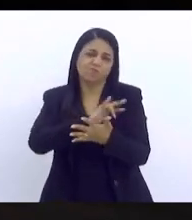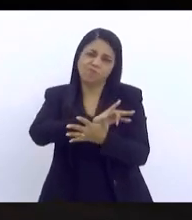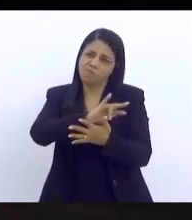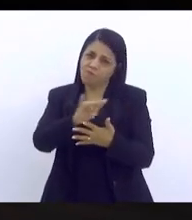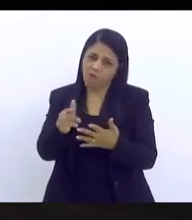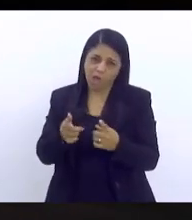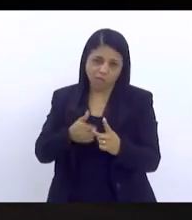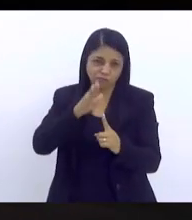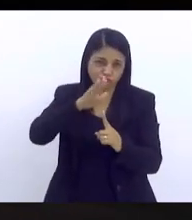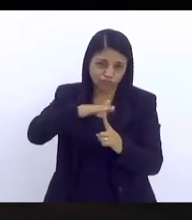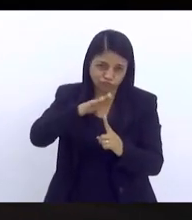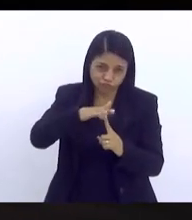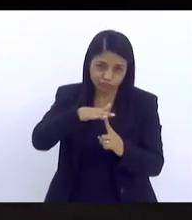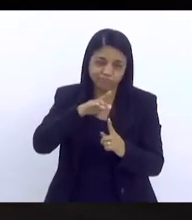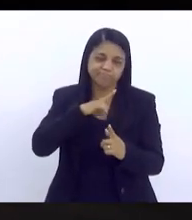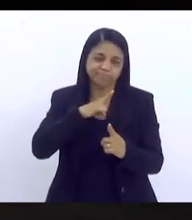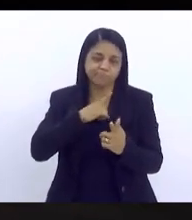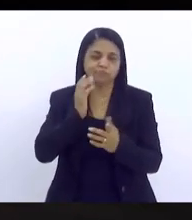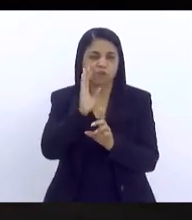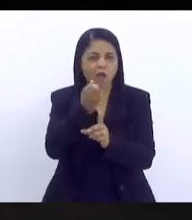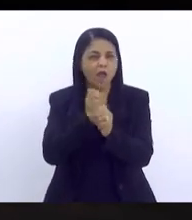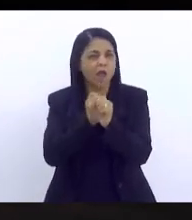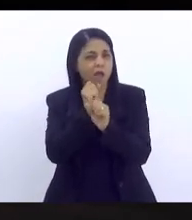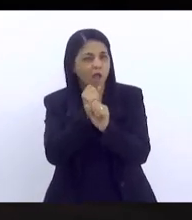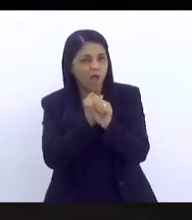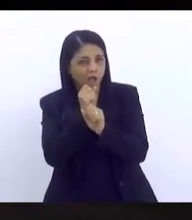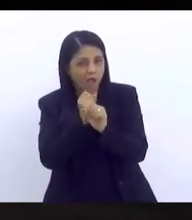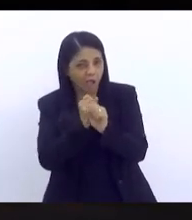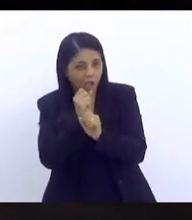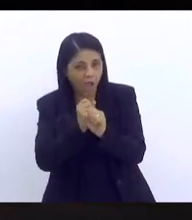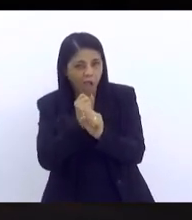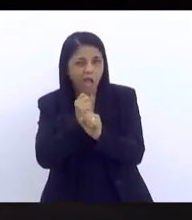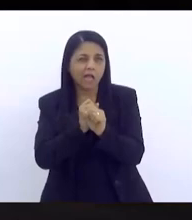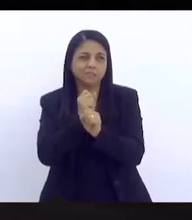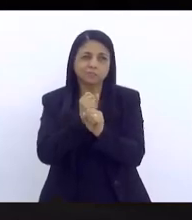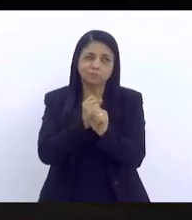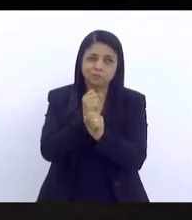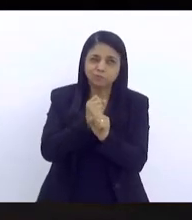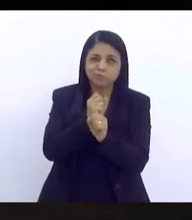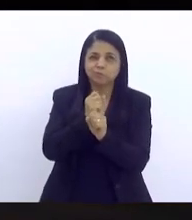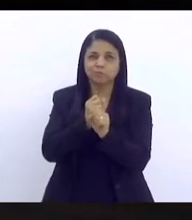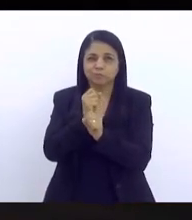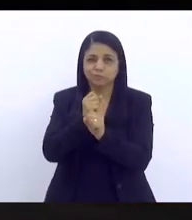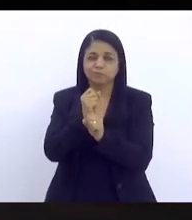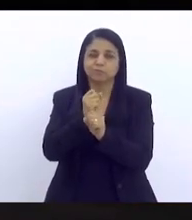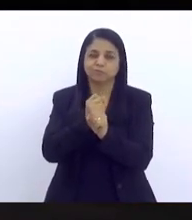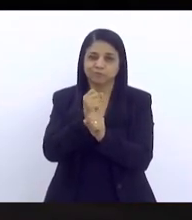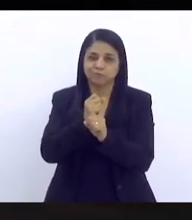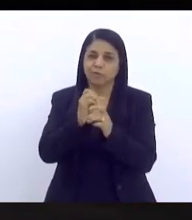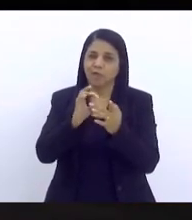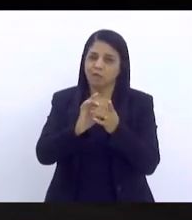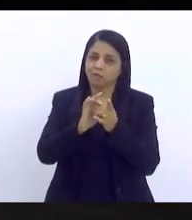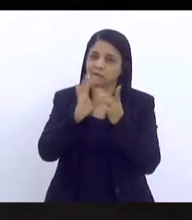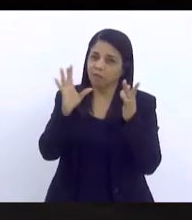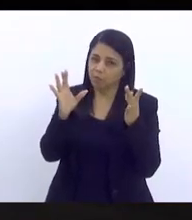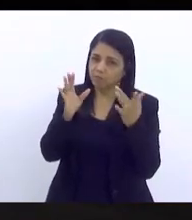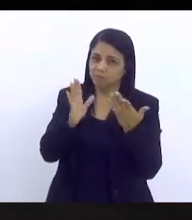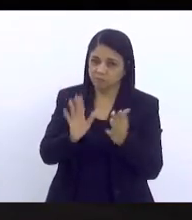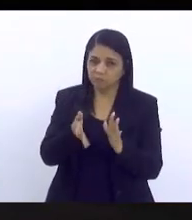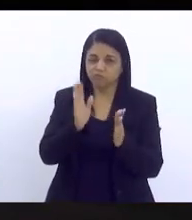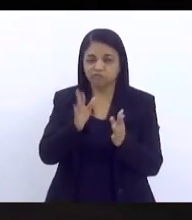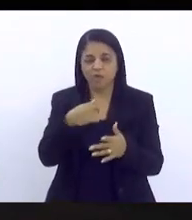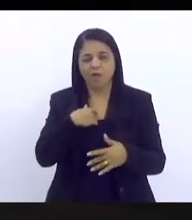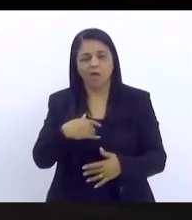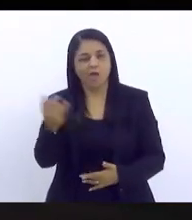e a gente há muito tempo, pelo menos desde a redemocratização, gente ouve, não, tem que fazer um